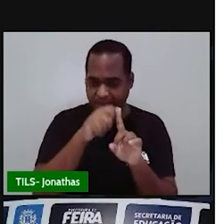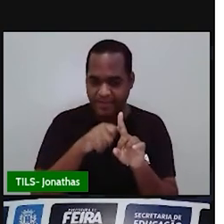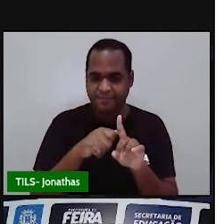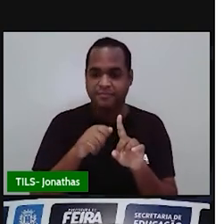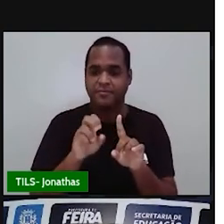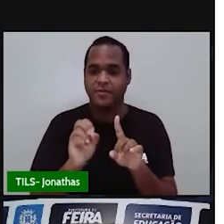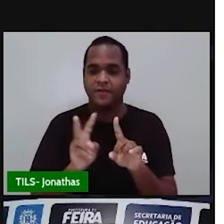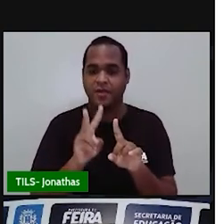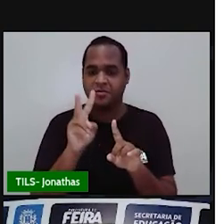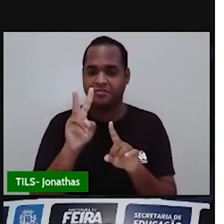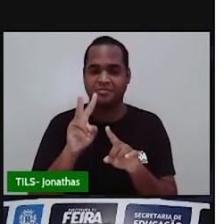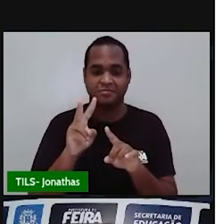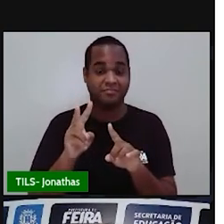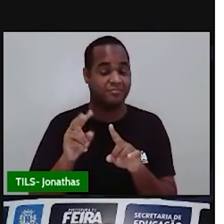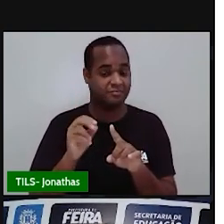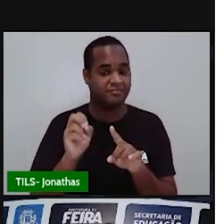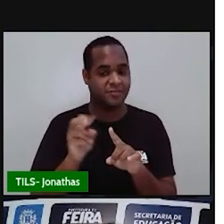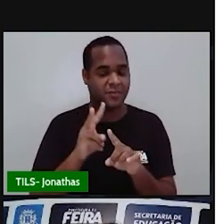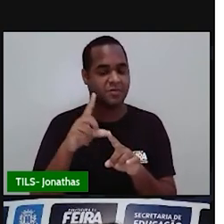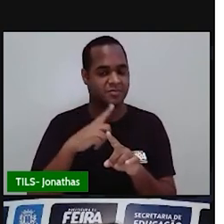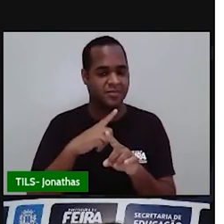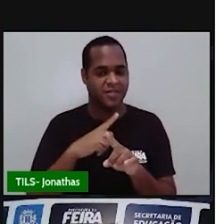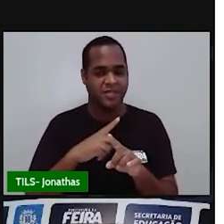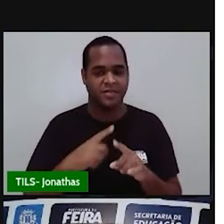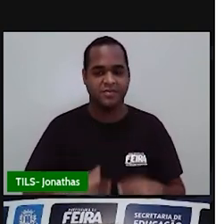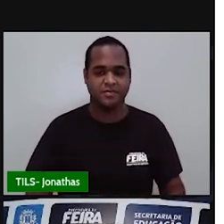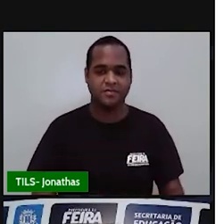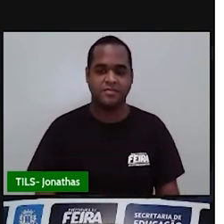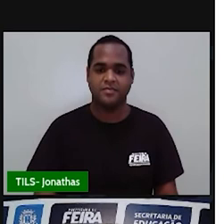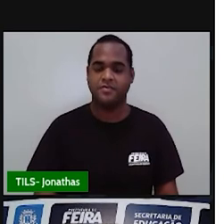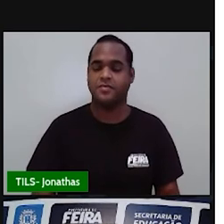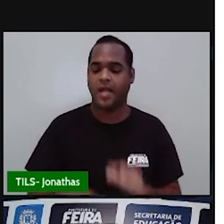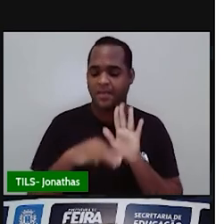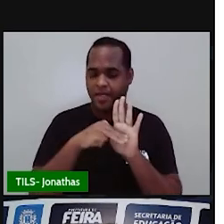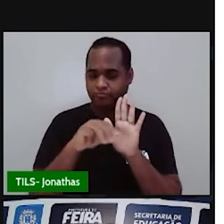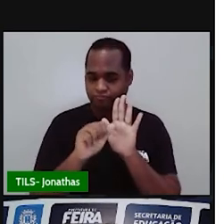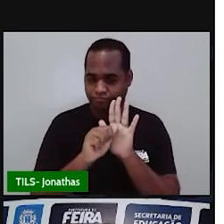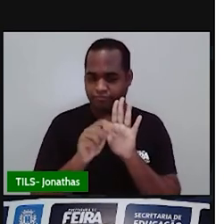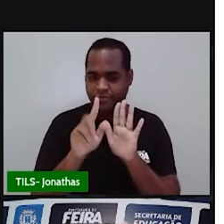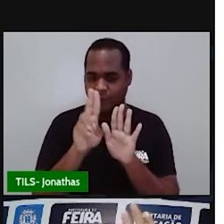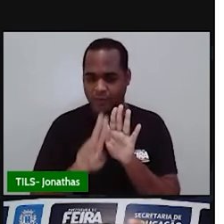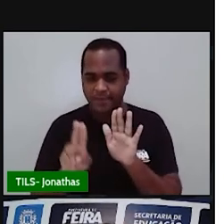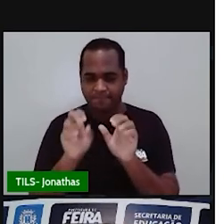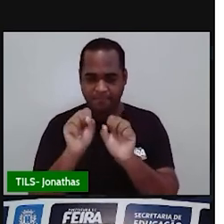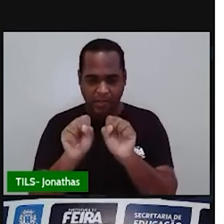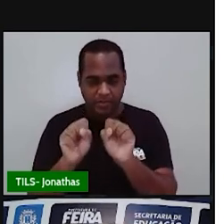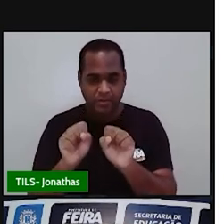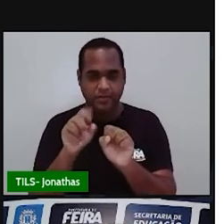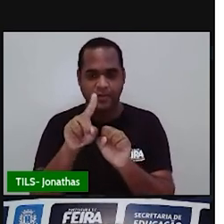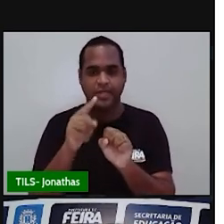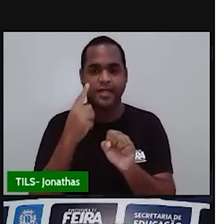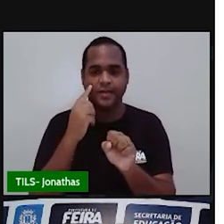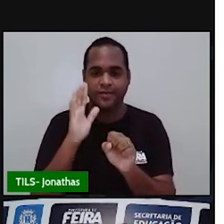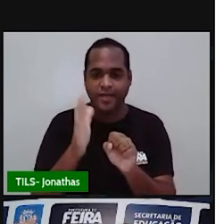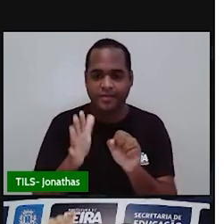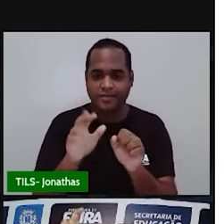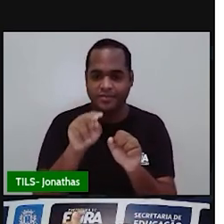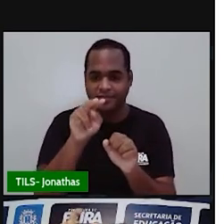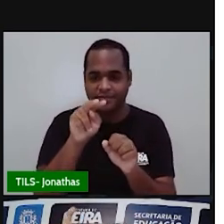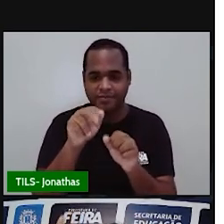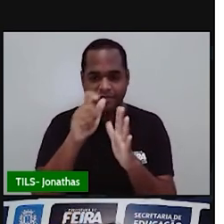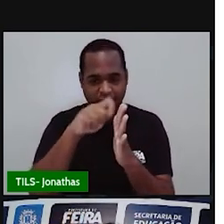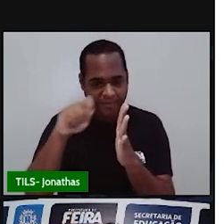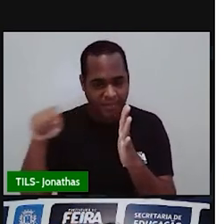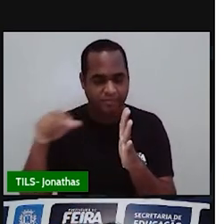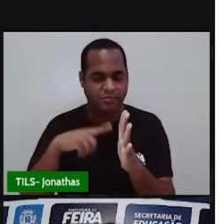valores do consumo. Certo? Então, usando a média aritmética ali, ó. Você vê que na tela eu já escrevi uma soma. Peguei os